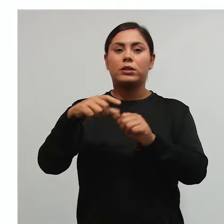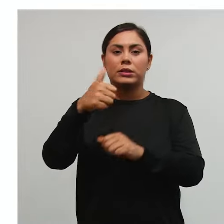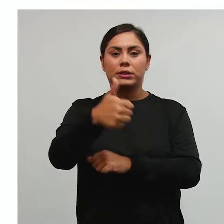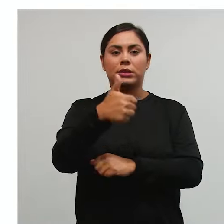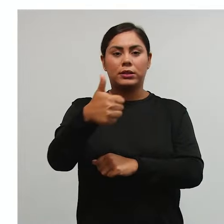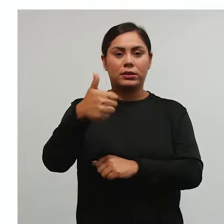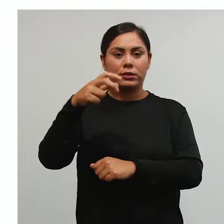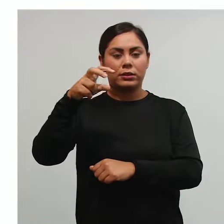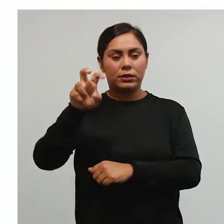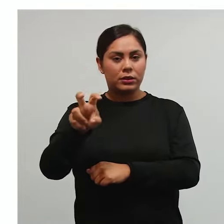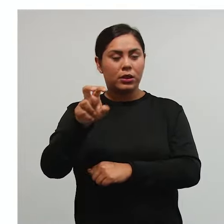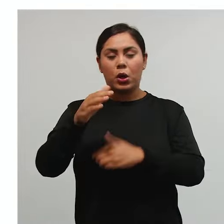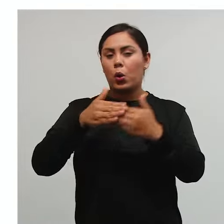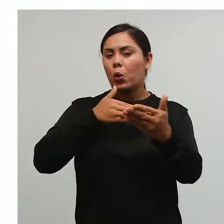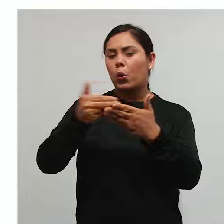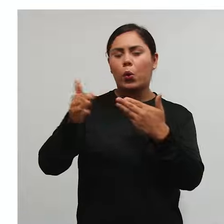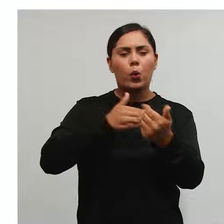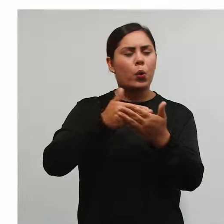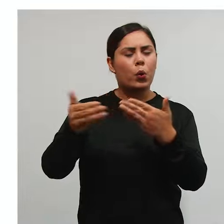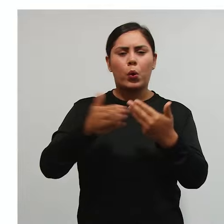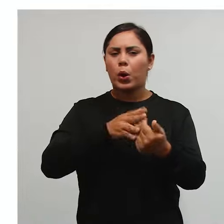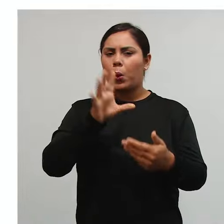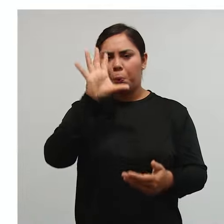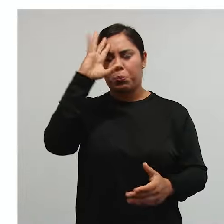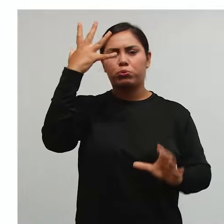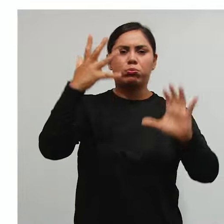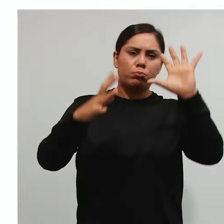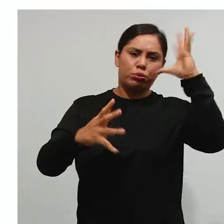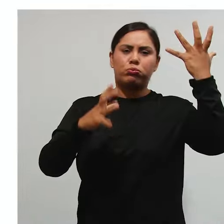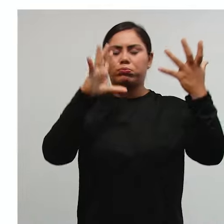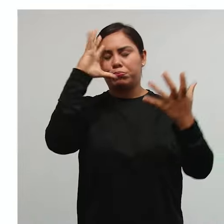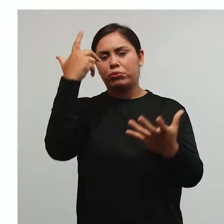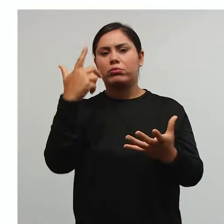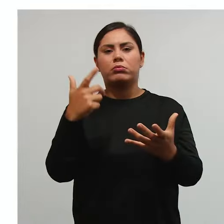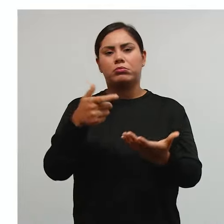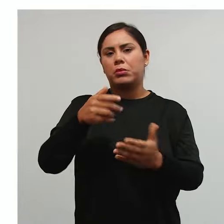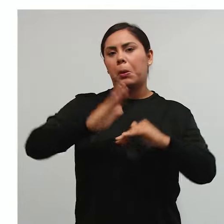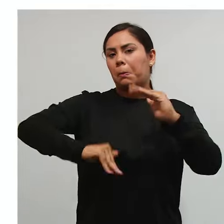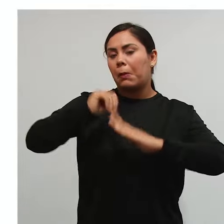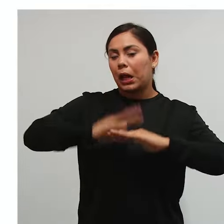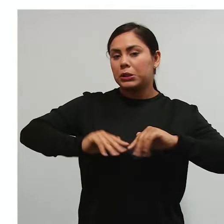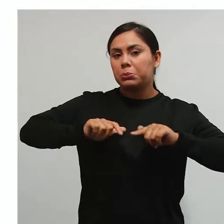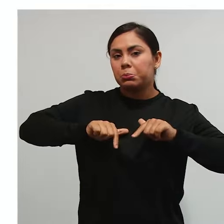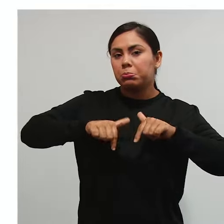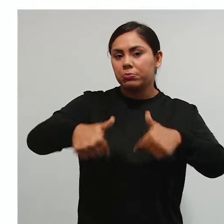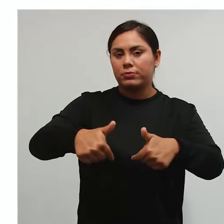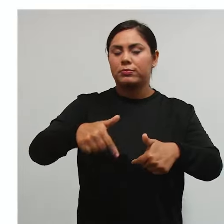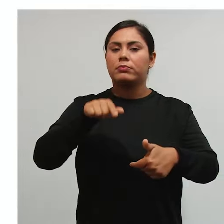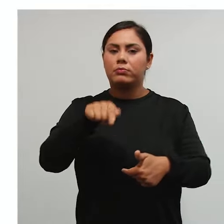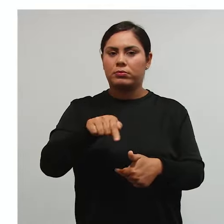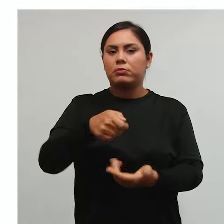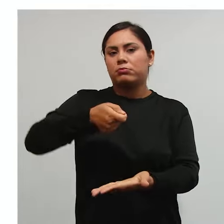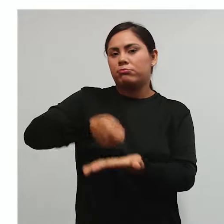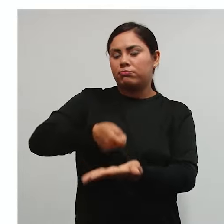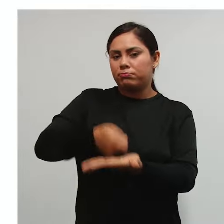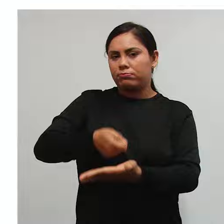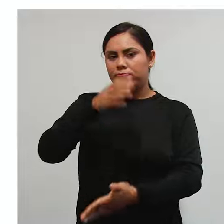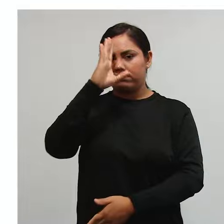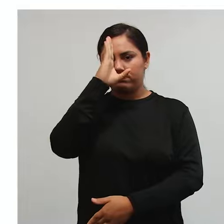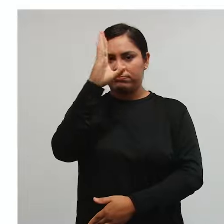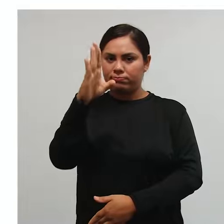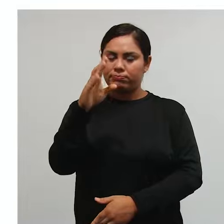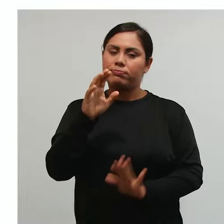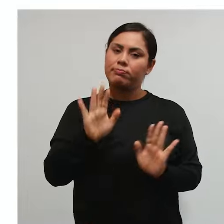no 115 e é qualquer situação que na forma da lei impõe a prática ou abstenção de um ato que não configure a obrigação